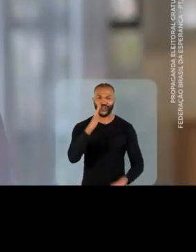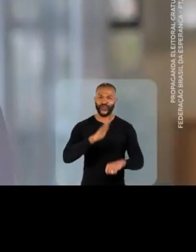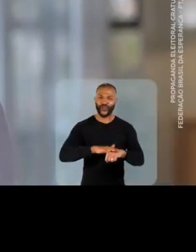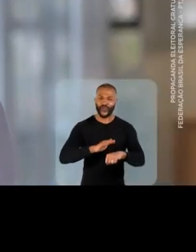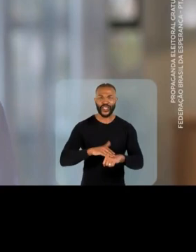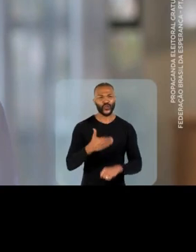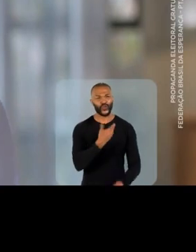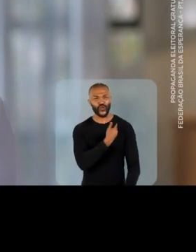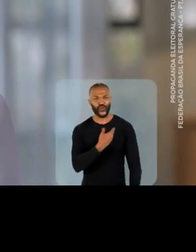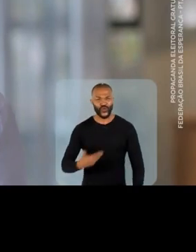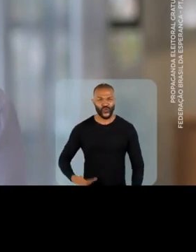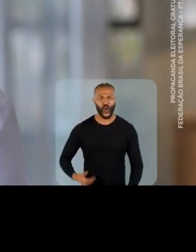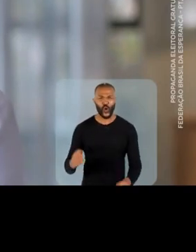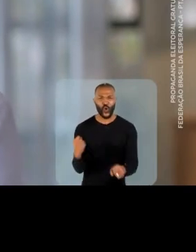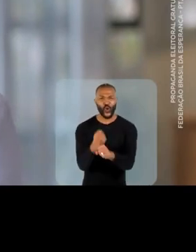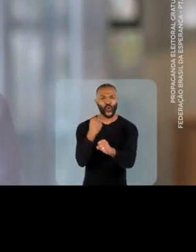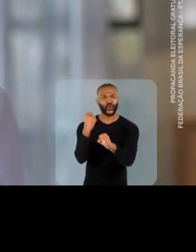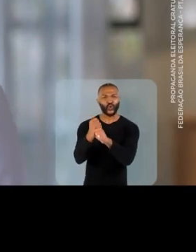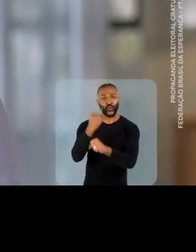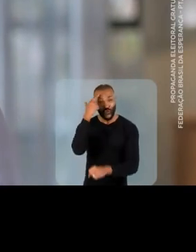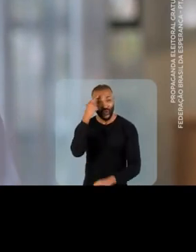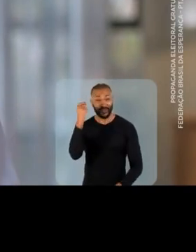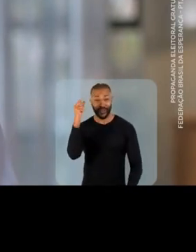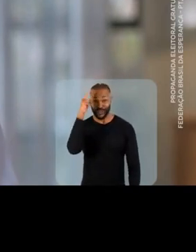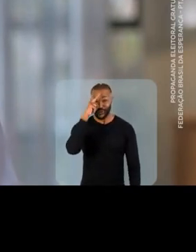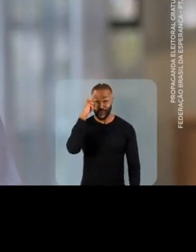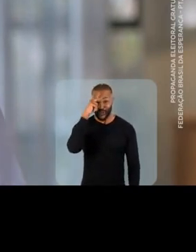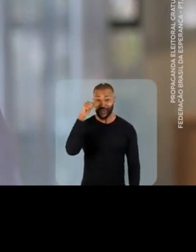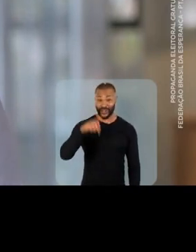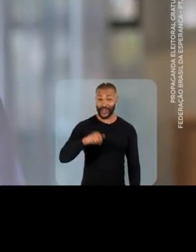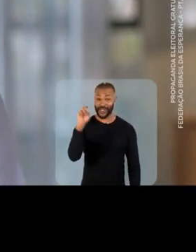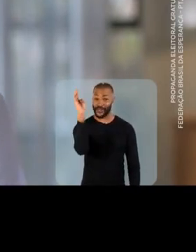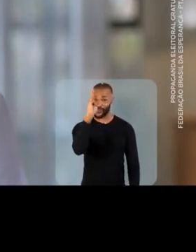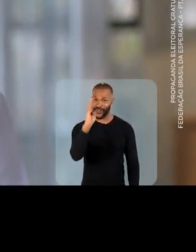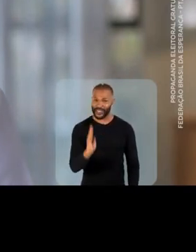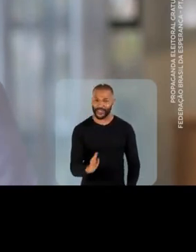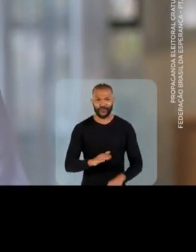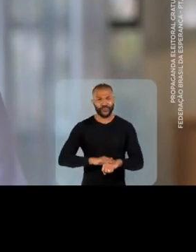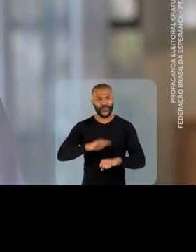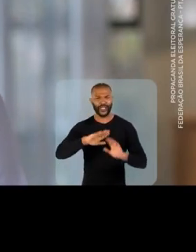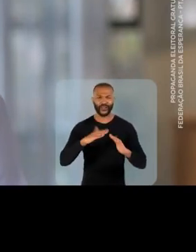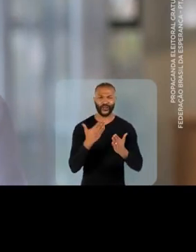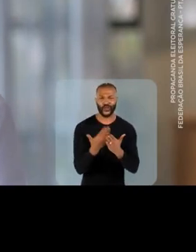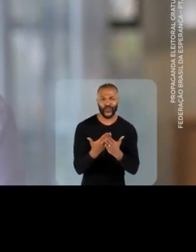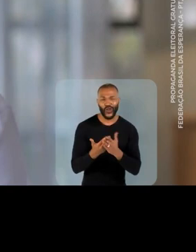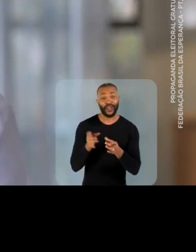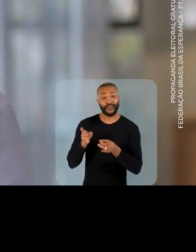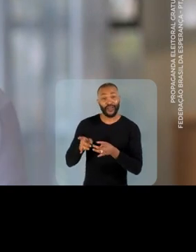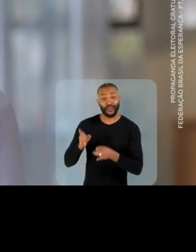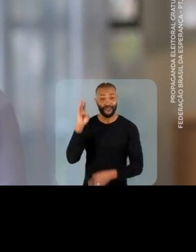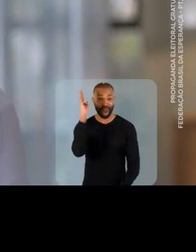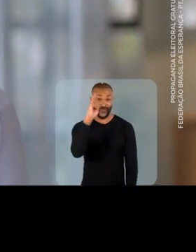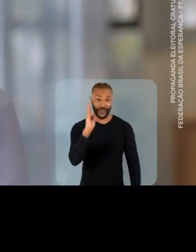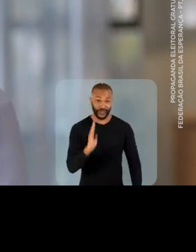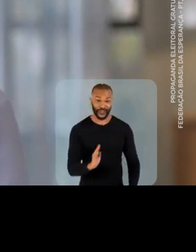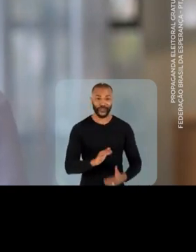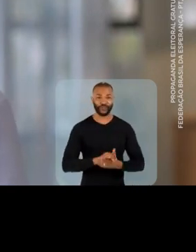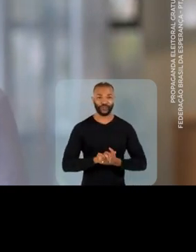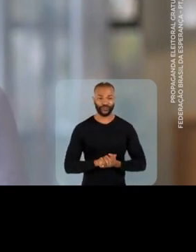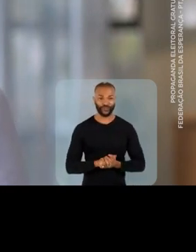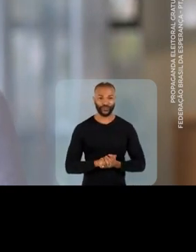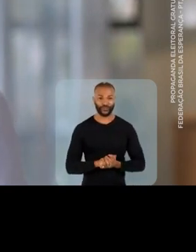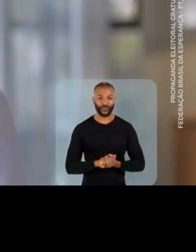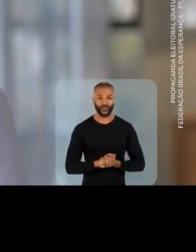é parte da solução. criou o ProUni, o fiel essenciador, o Sisu e os institutos federais. Haddad é um